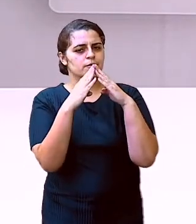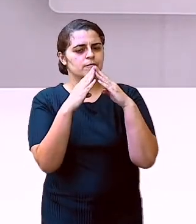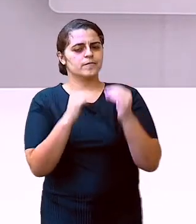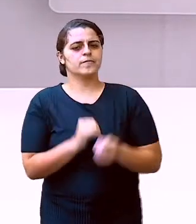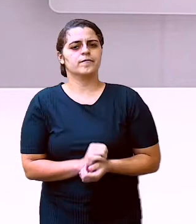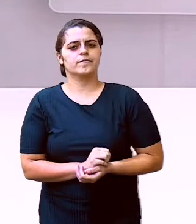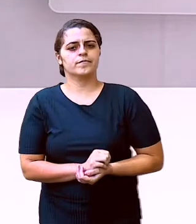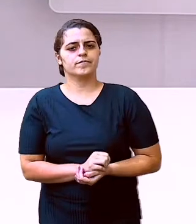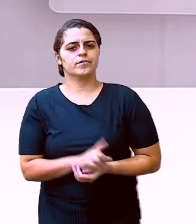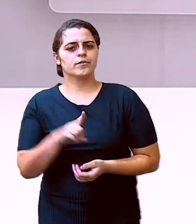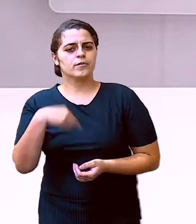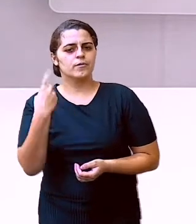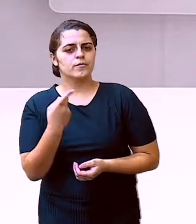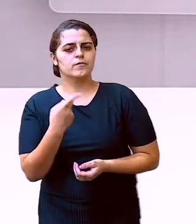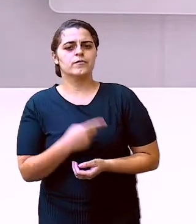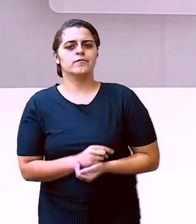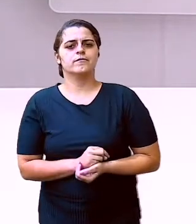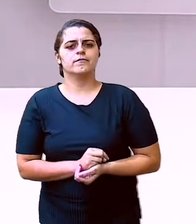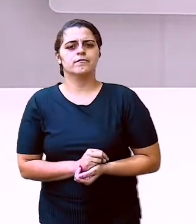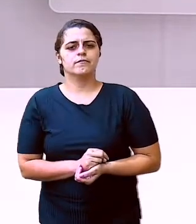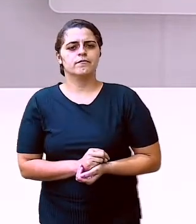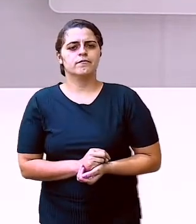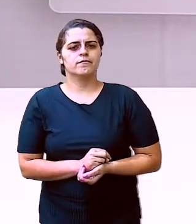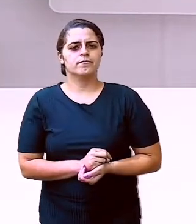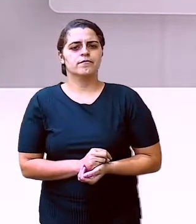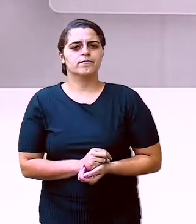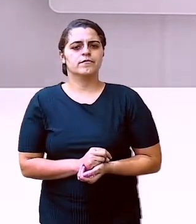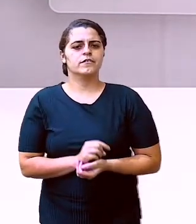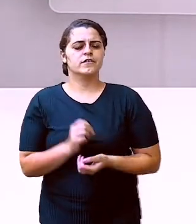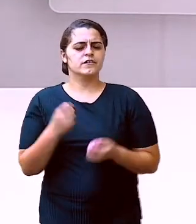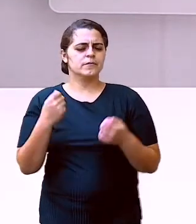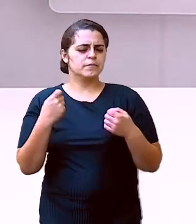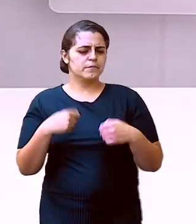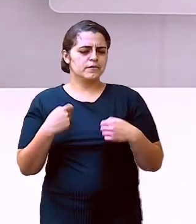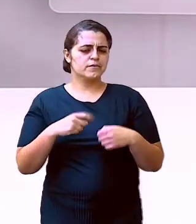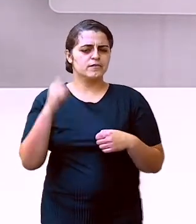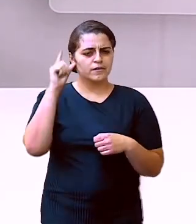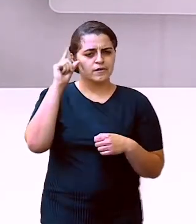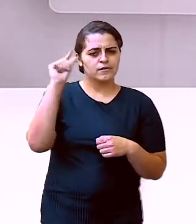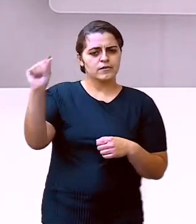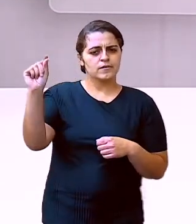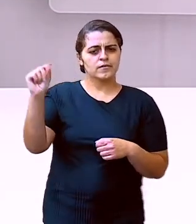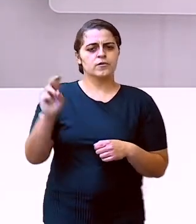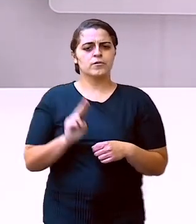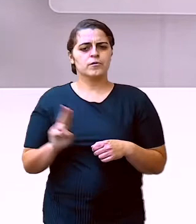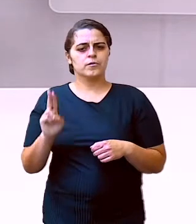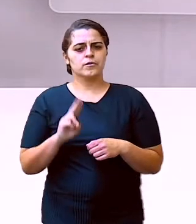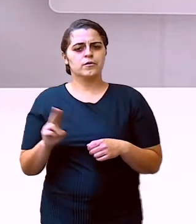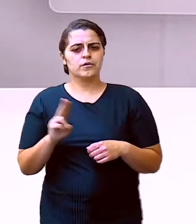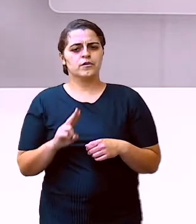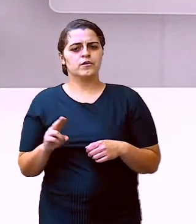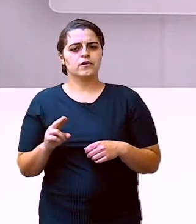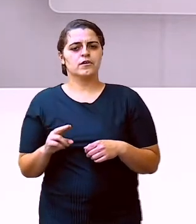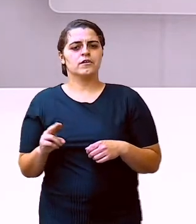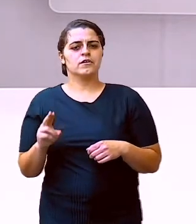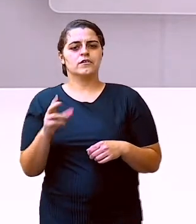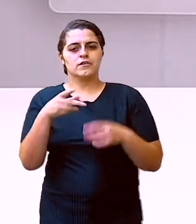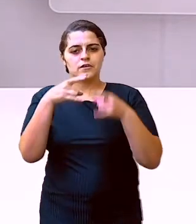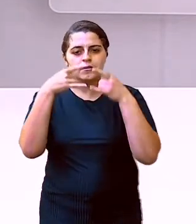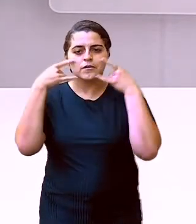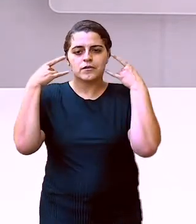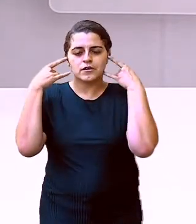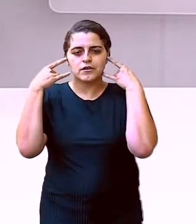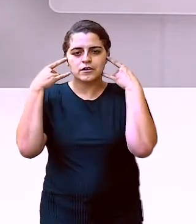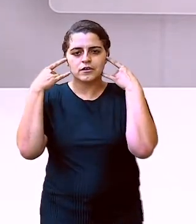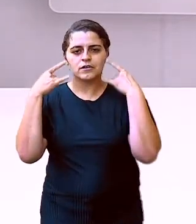casa. Outra recomendação, se precisar sair, use álcool gel. Ute máscara